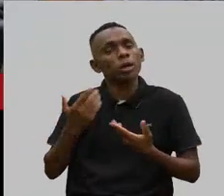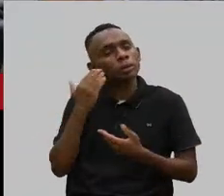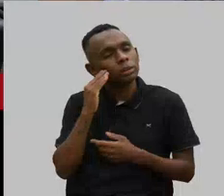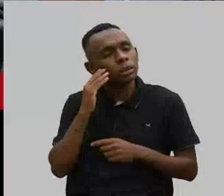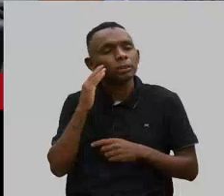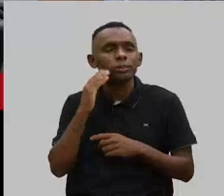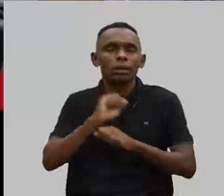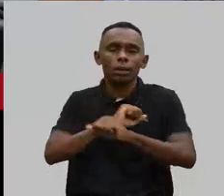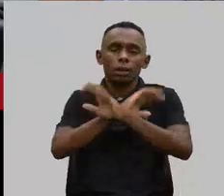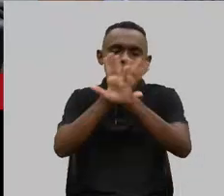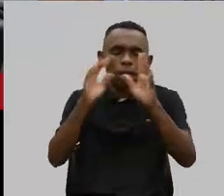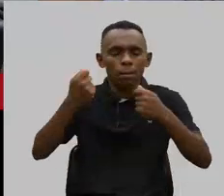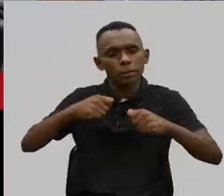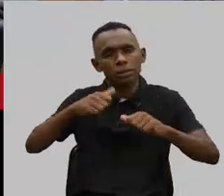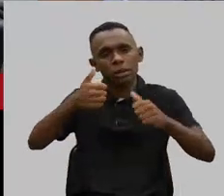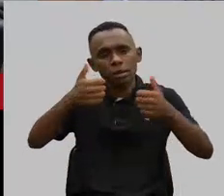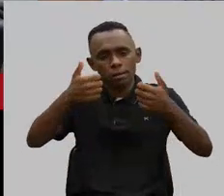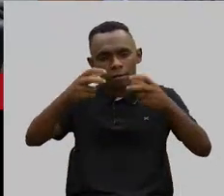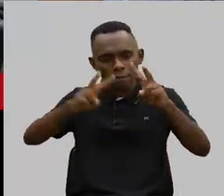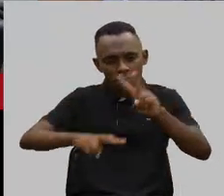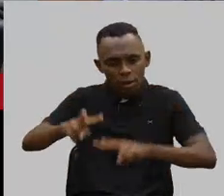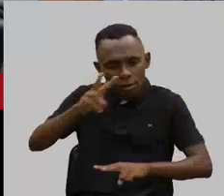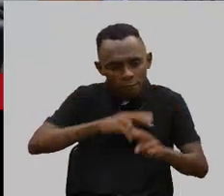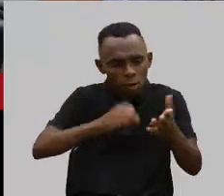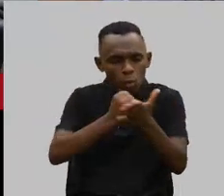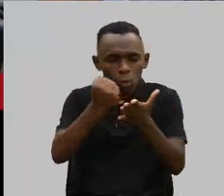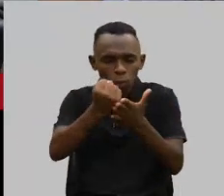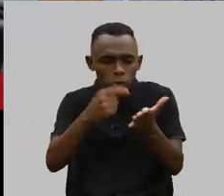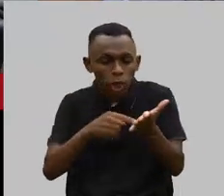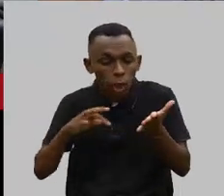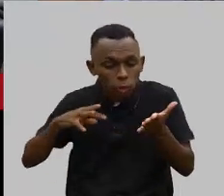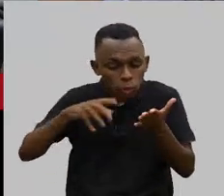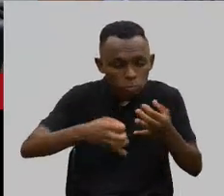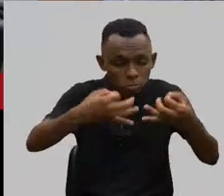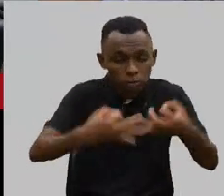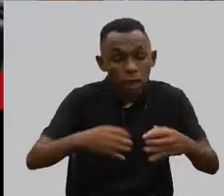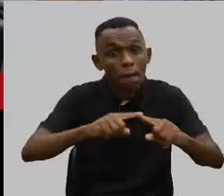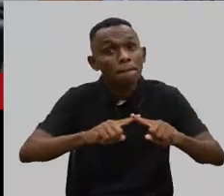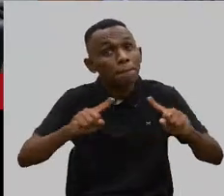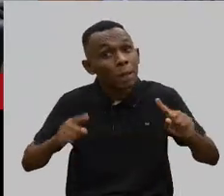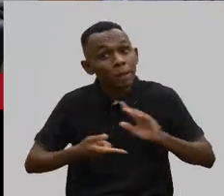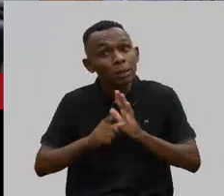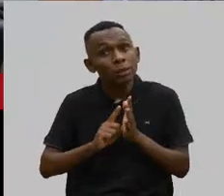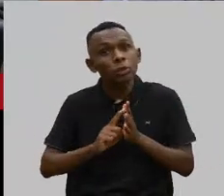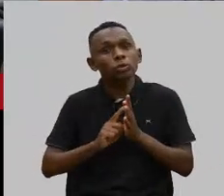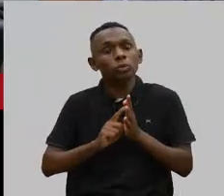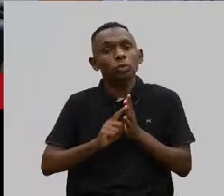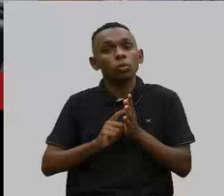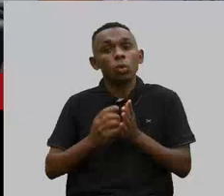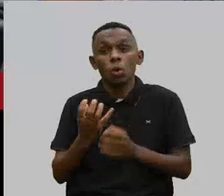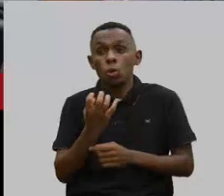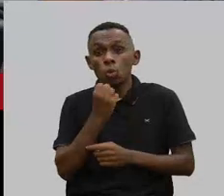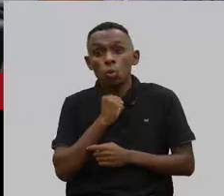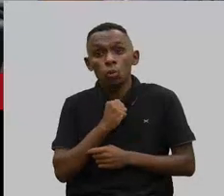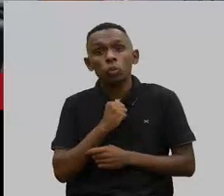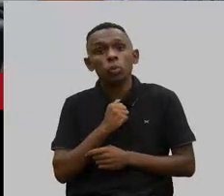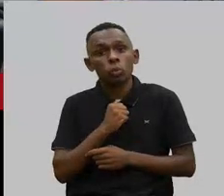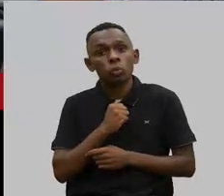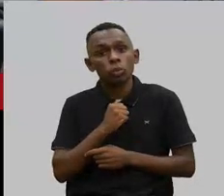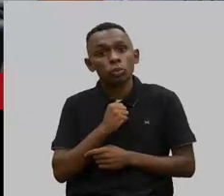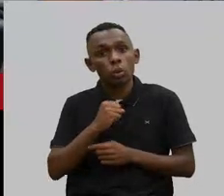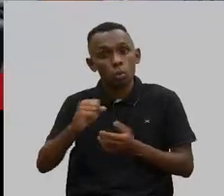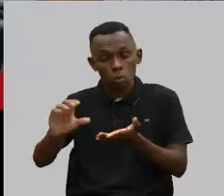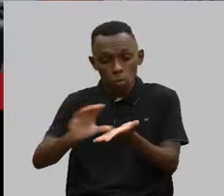verificar a questão contratual, tudo certinho. Mas o lucro, ele não pode